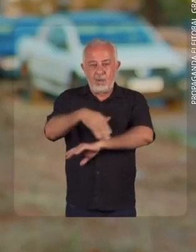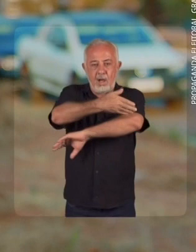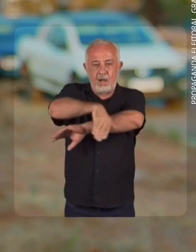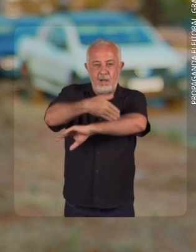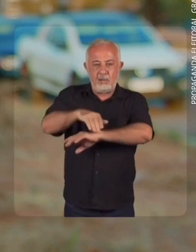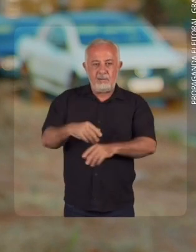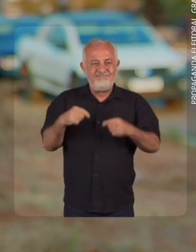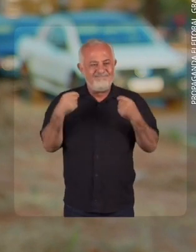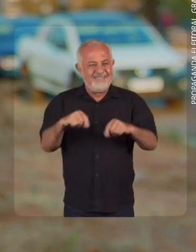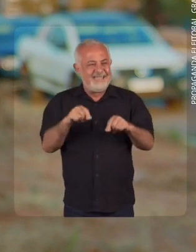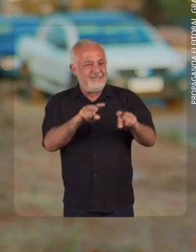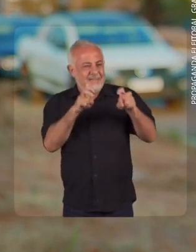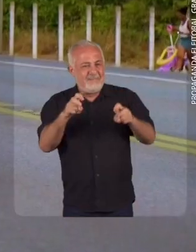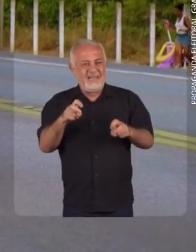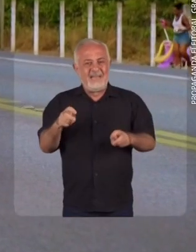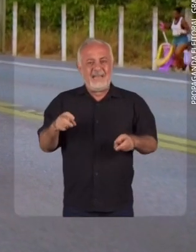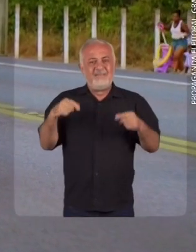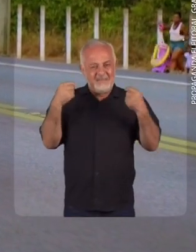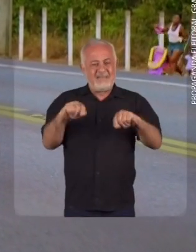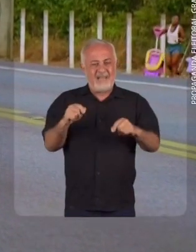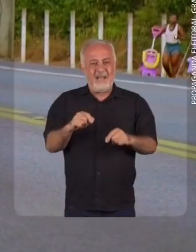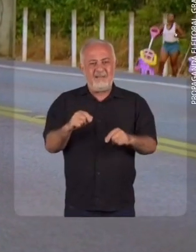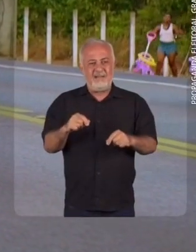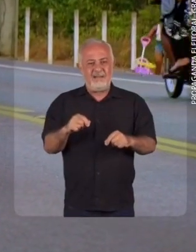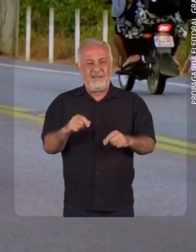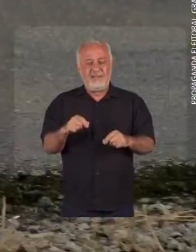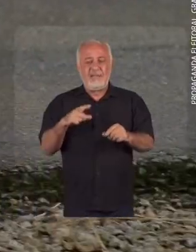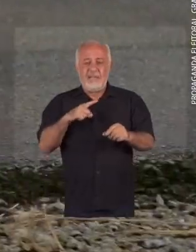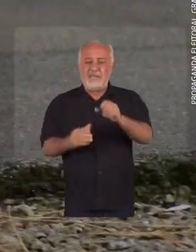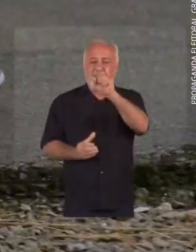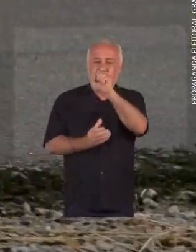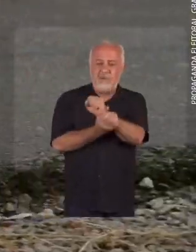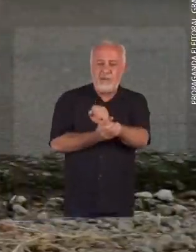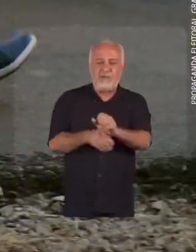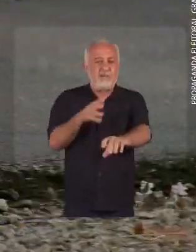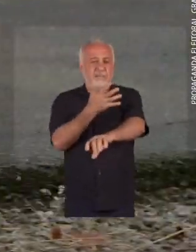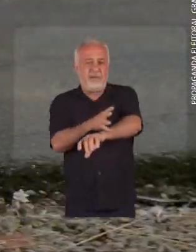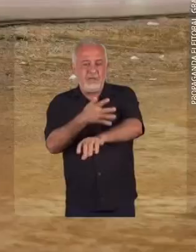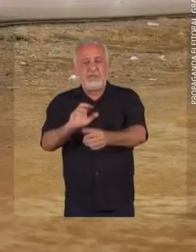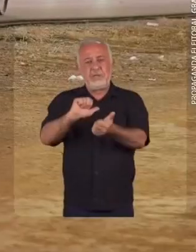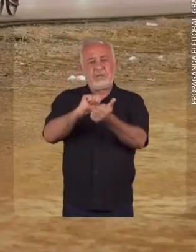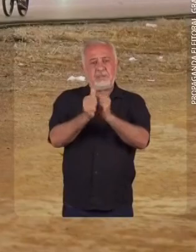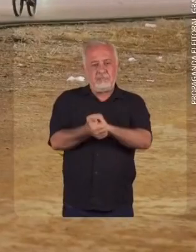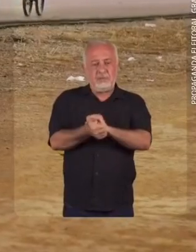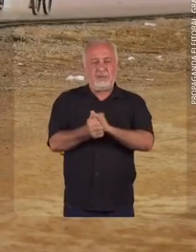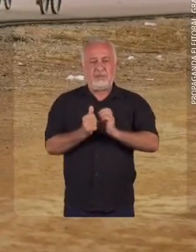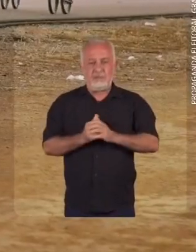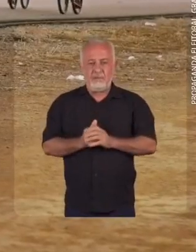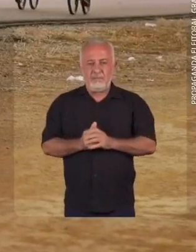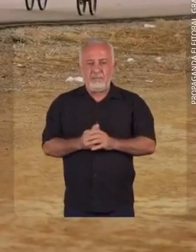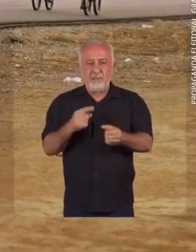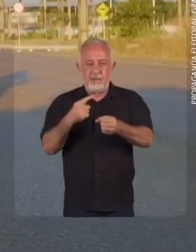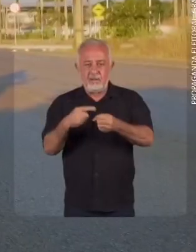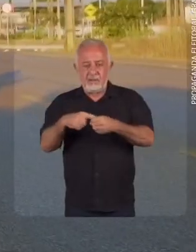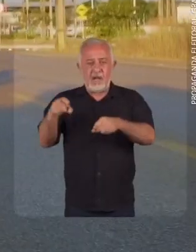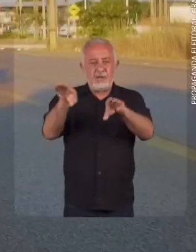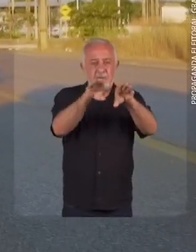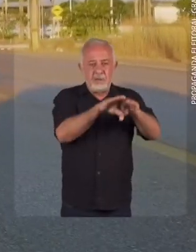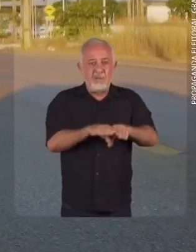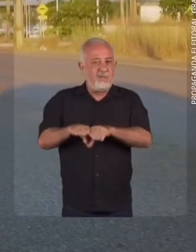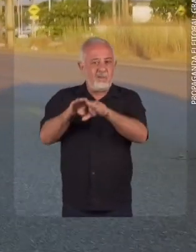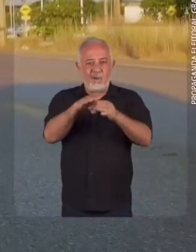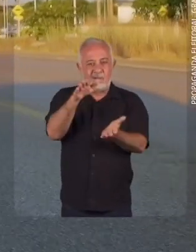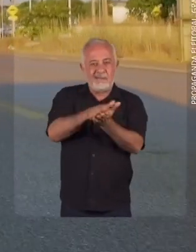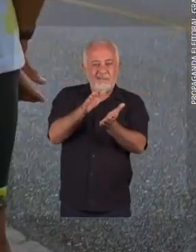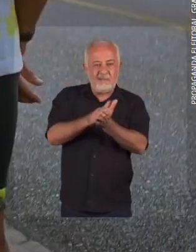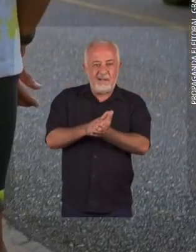como usuário daquela via, sempre vi a necessidade de ali estar trazendo essa segurança àqueles que ali praticam algum esporte. Nós vamos